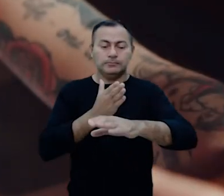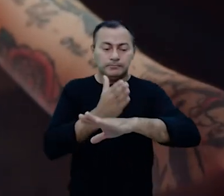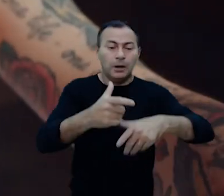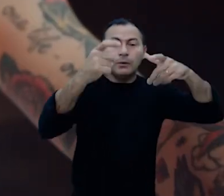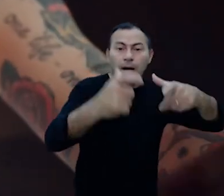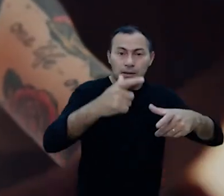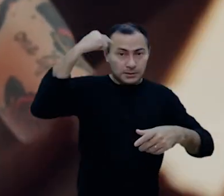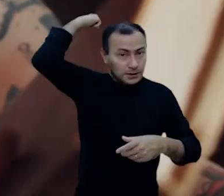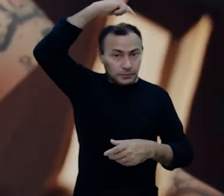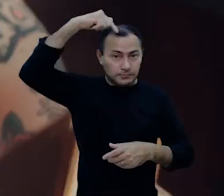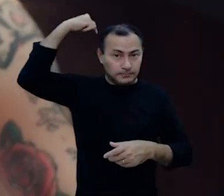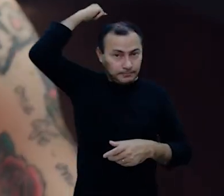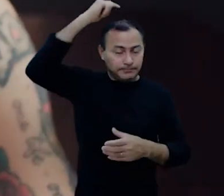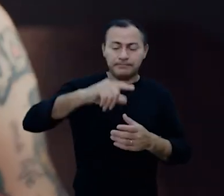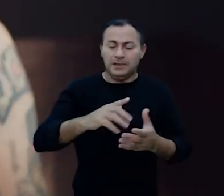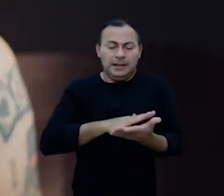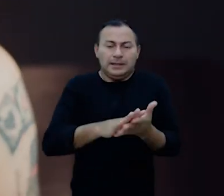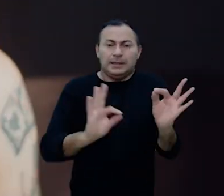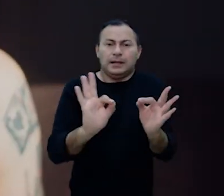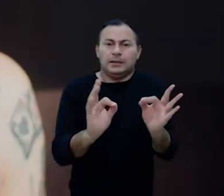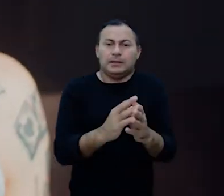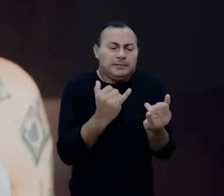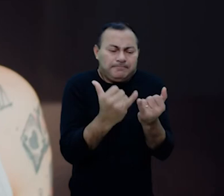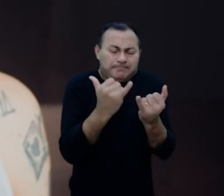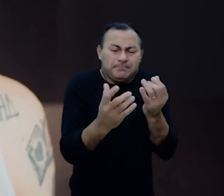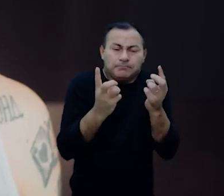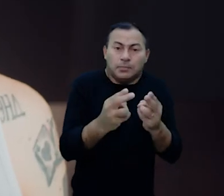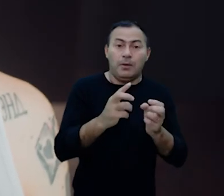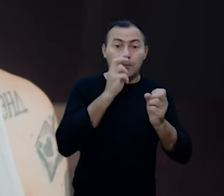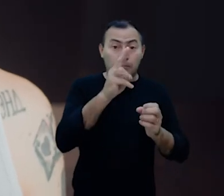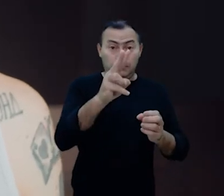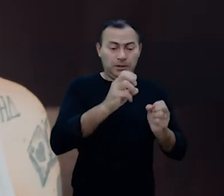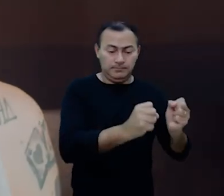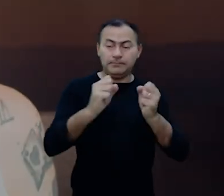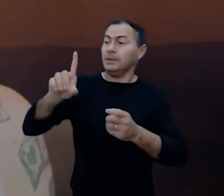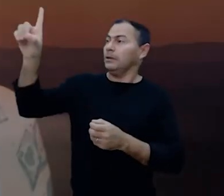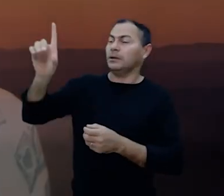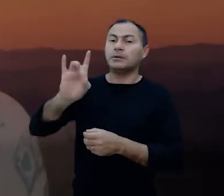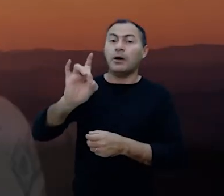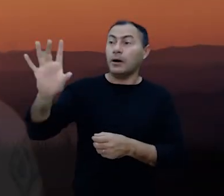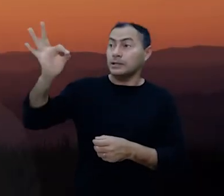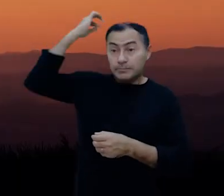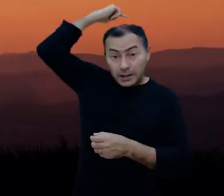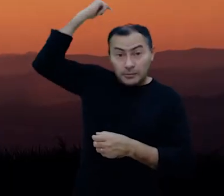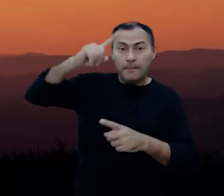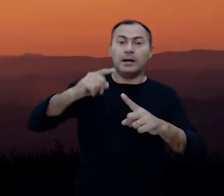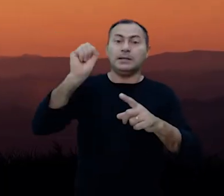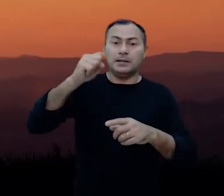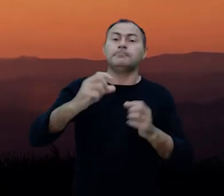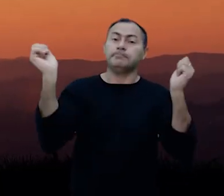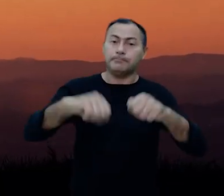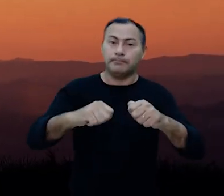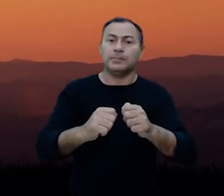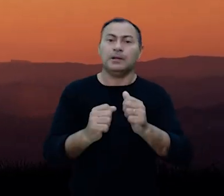entrarmos no santo dos santos não há nada nada semelhante à presença poderosa de Deus não somente o Espírito de